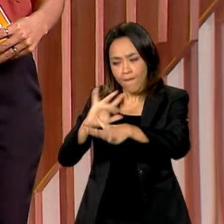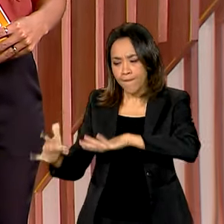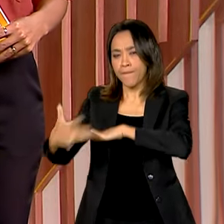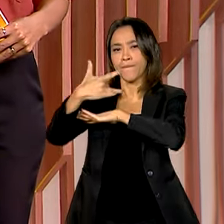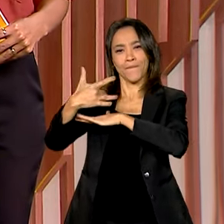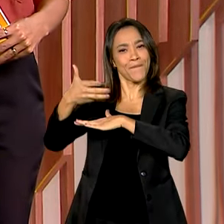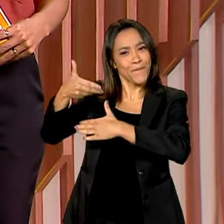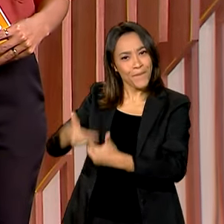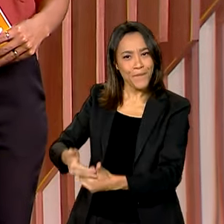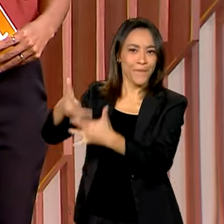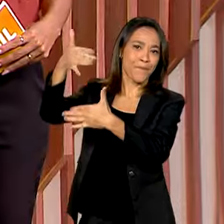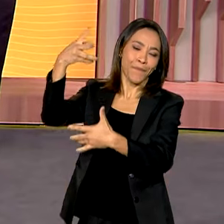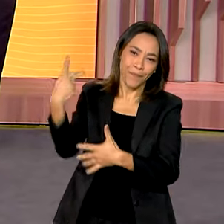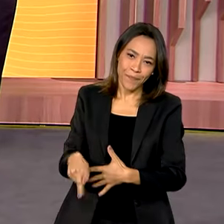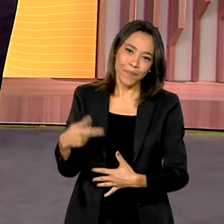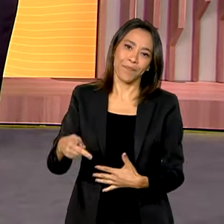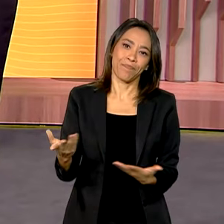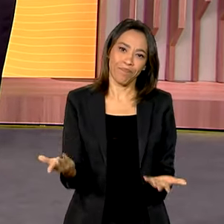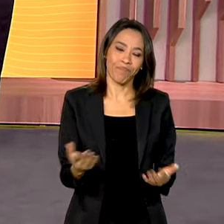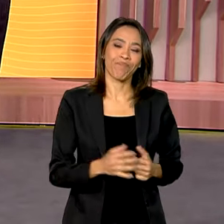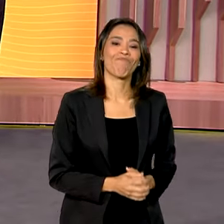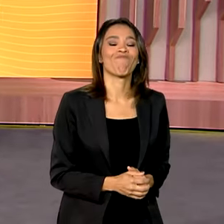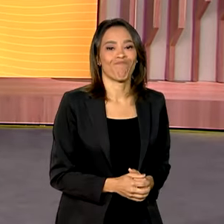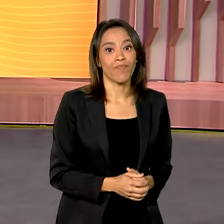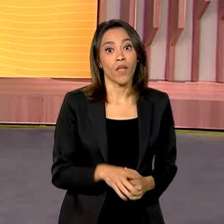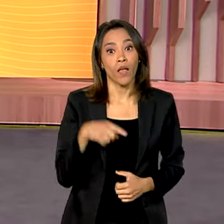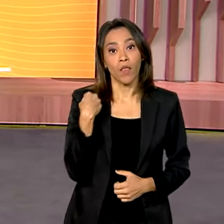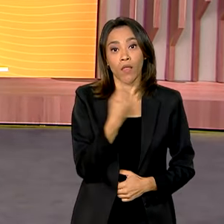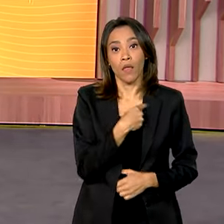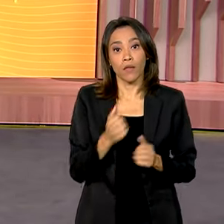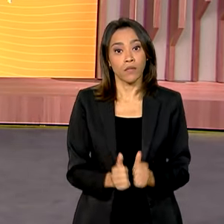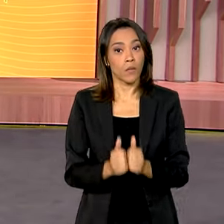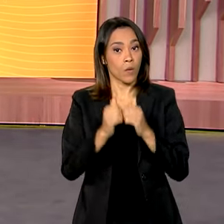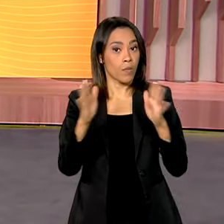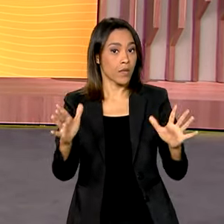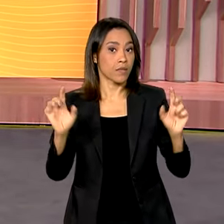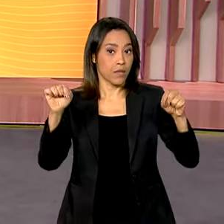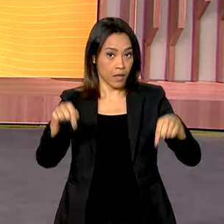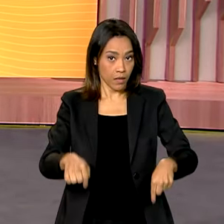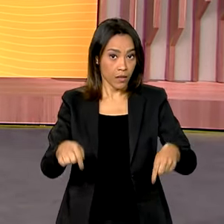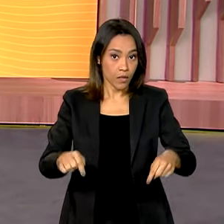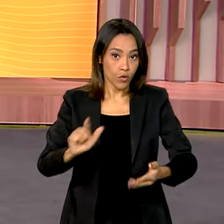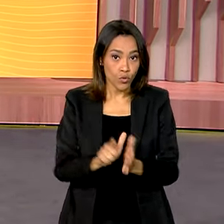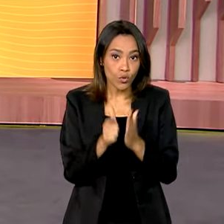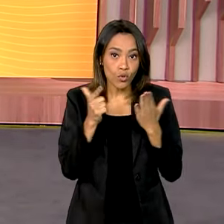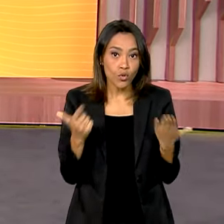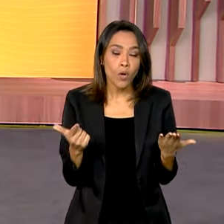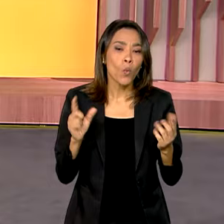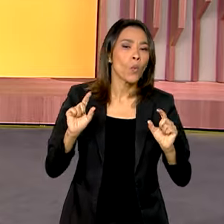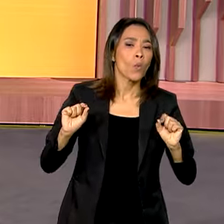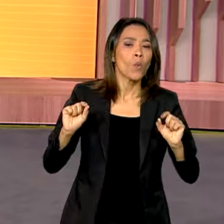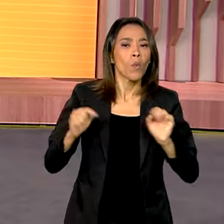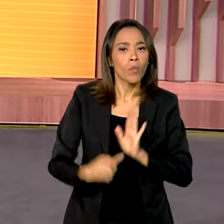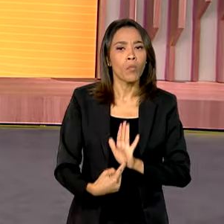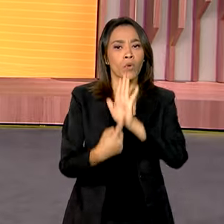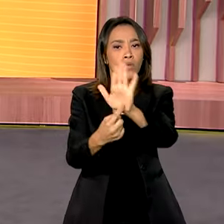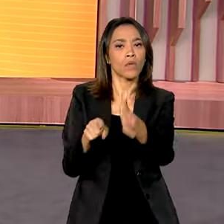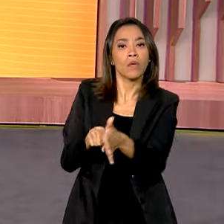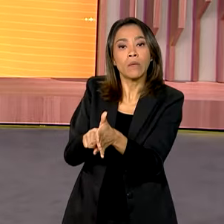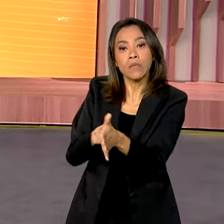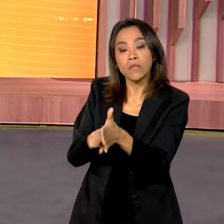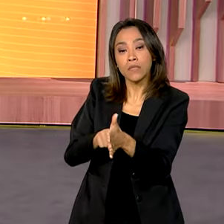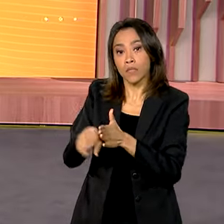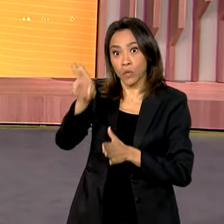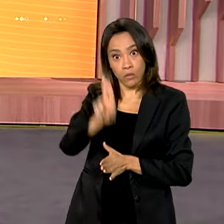sociais do canal GOV. A gente começa essa edição do Brasil em Dia falando sobre uma pesquisa da Universidade